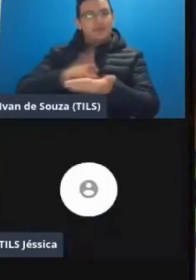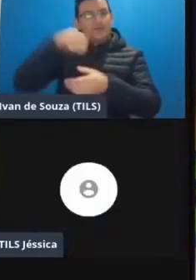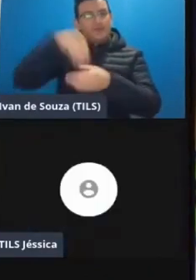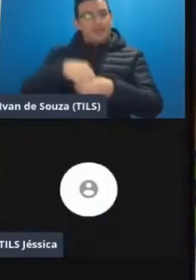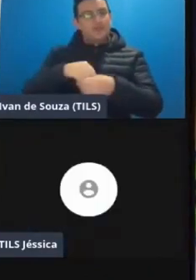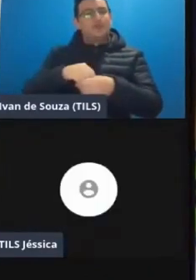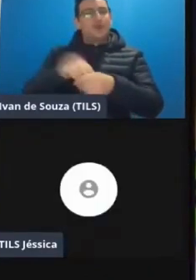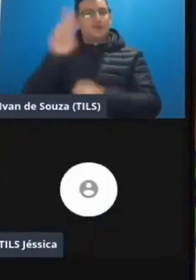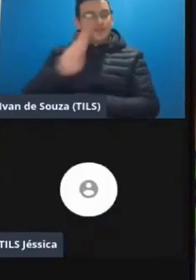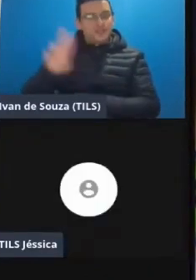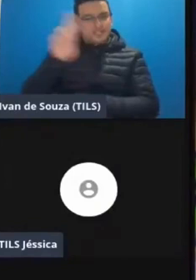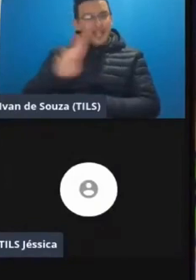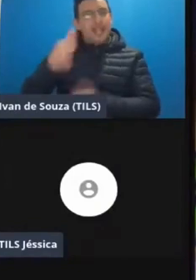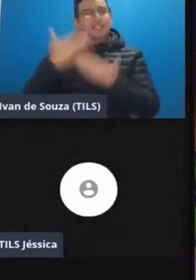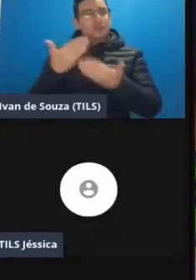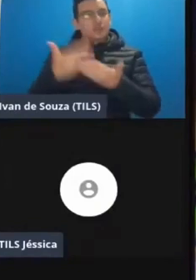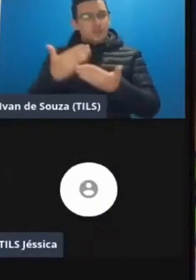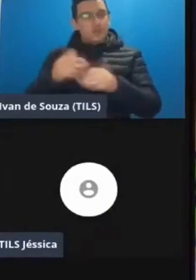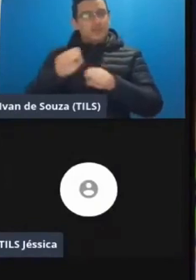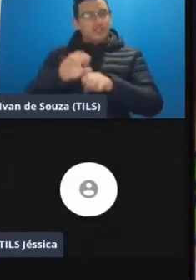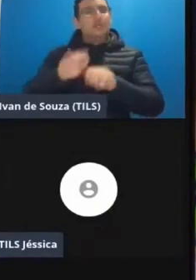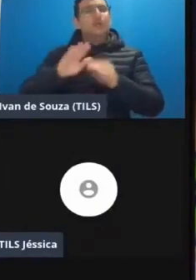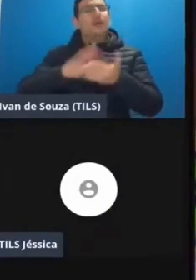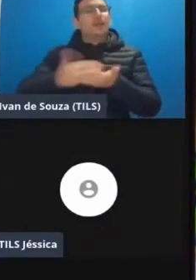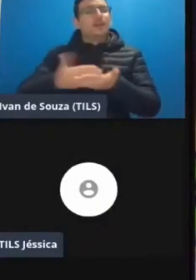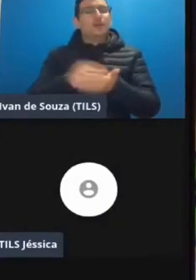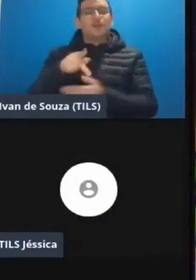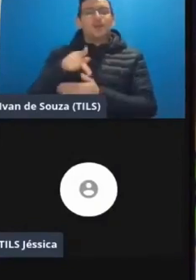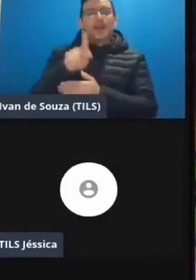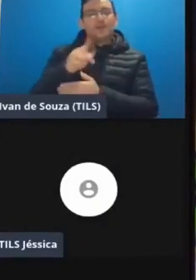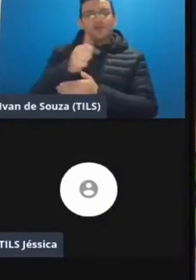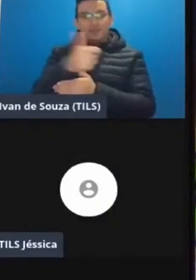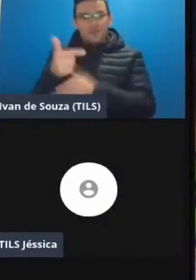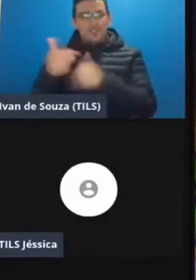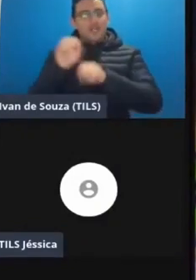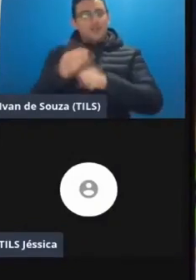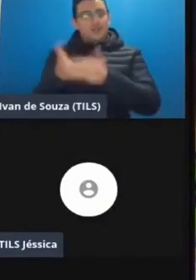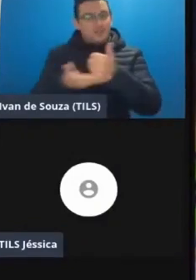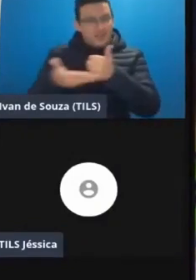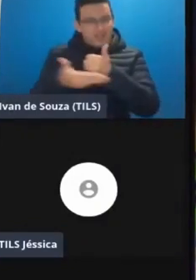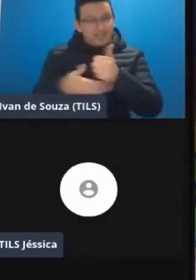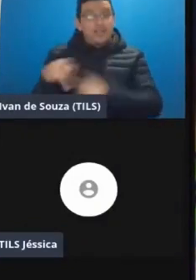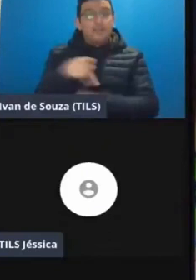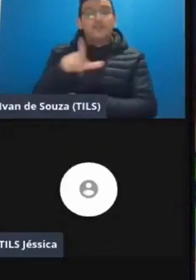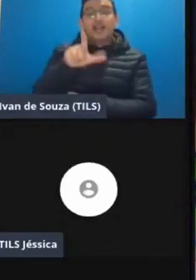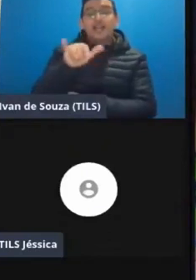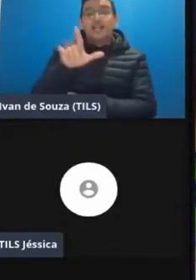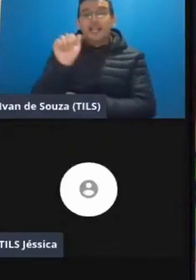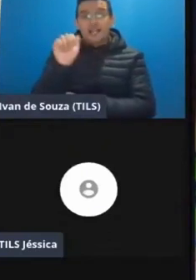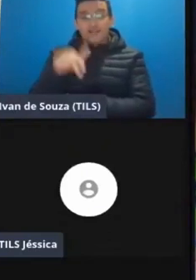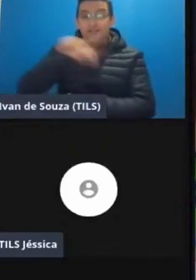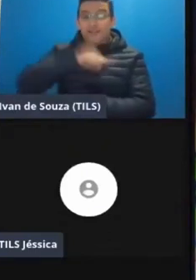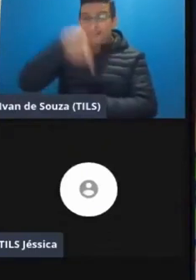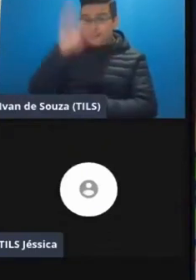o horne ele estudou o ensino híbrido no k12 né na educação básica e a professora Lilian bassi que traz essa abordagem para